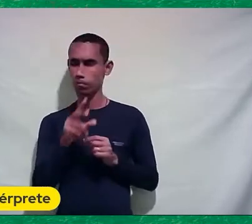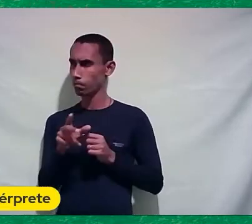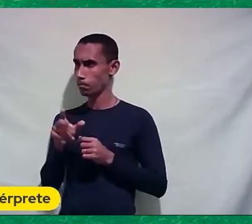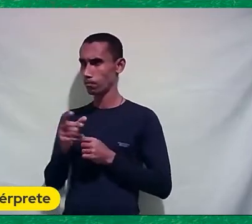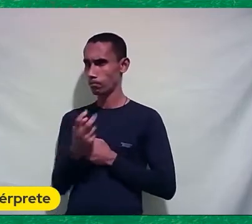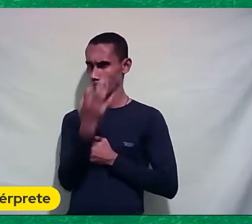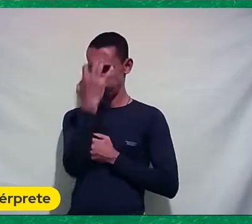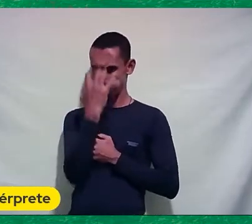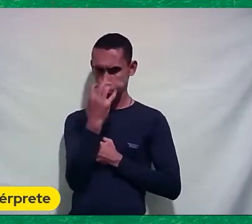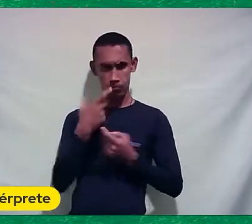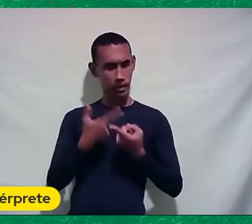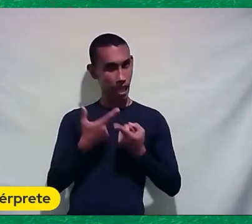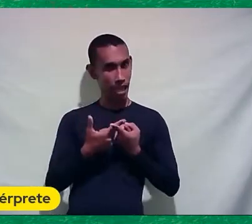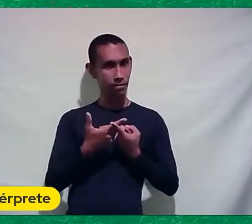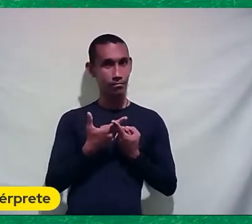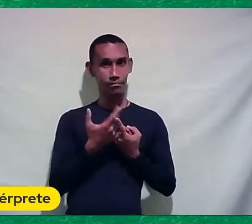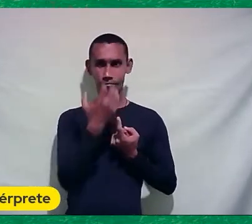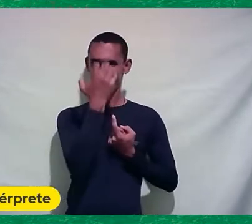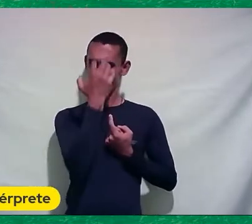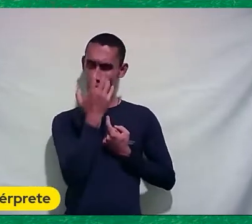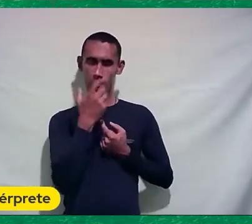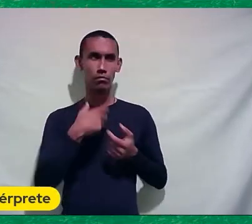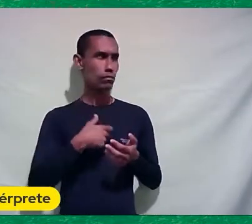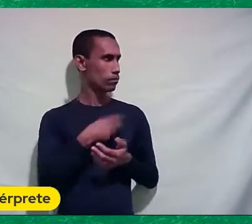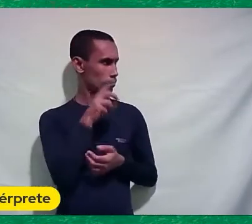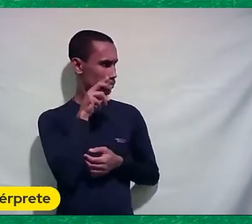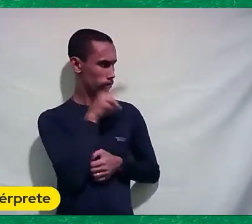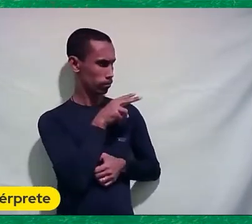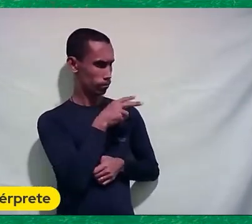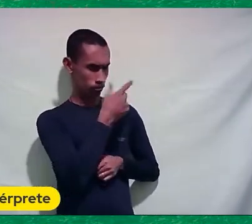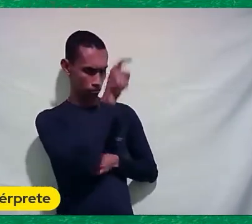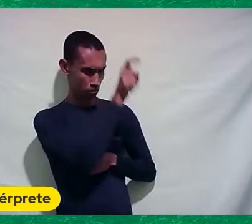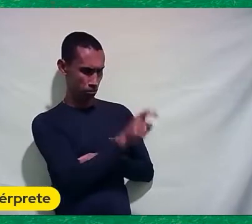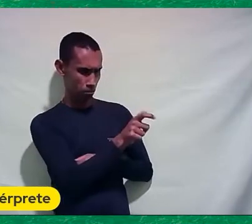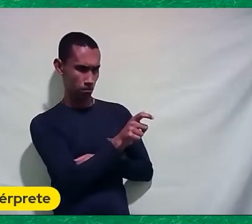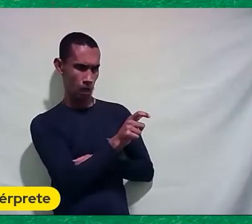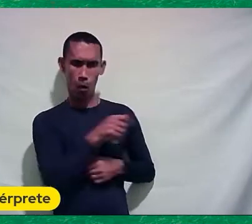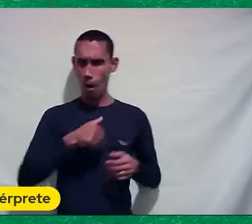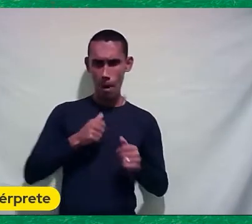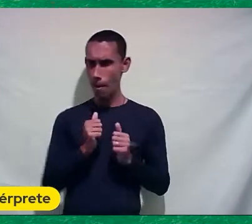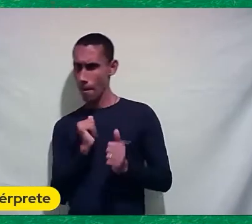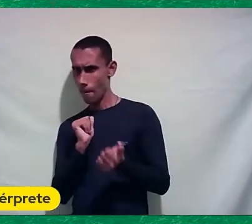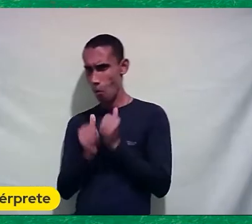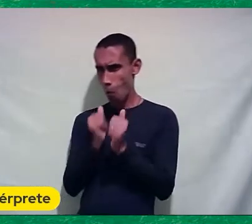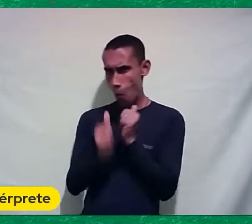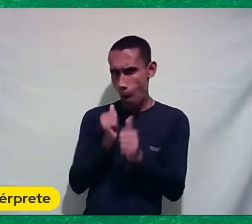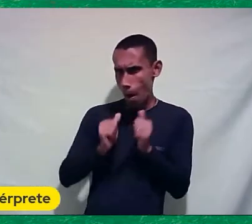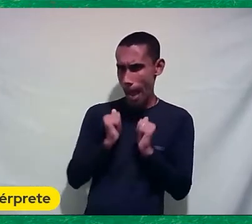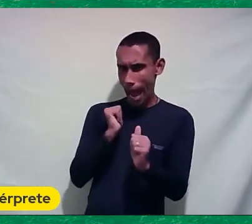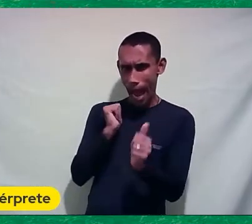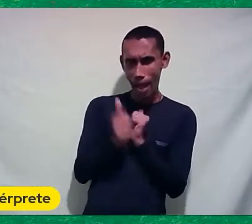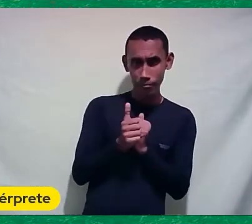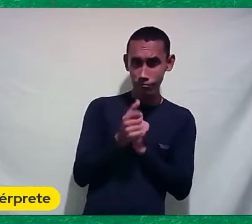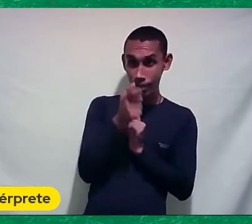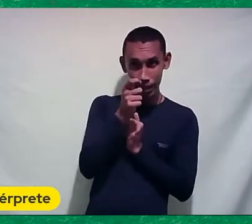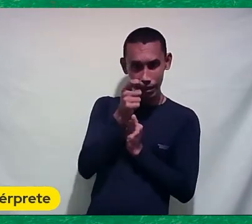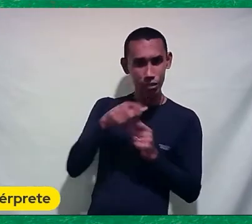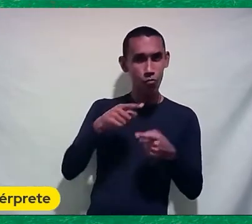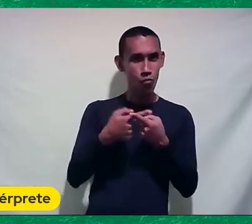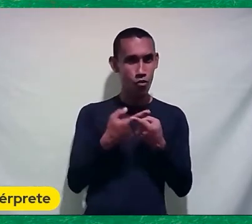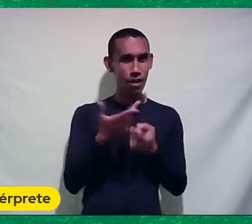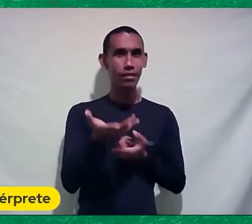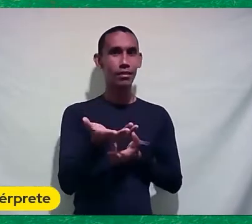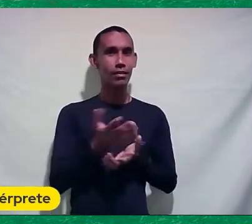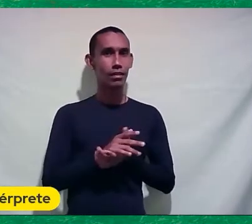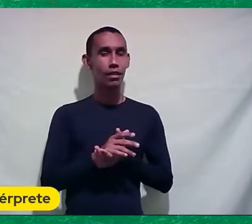Eu ficava Aqueles olhares Quando o jogador Olha para a pessoa E aí o outro Vai correndo do outro lado É interessante, eu acho Mas eu não